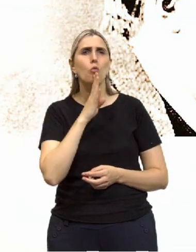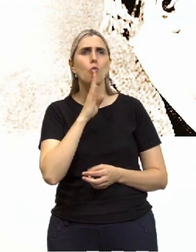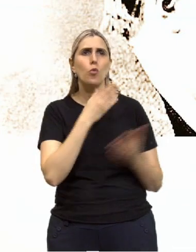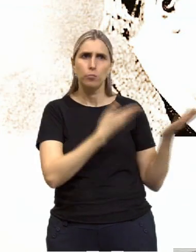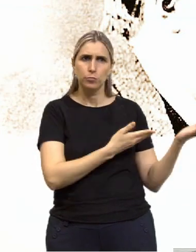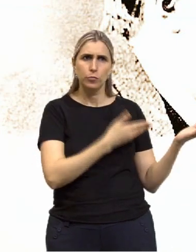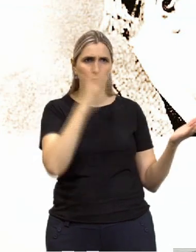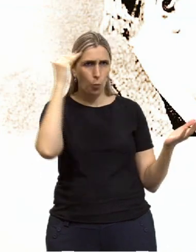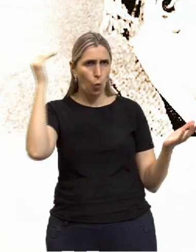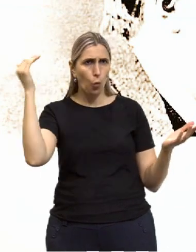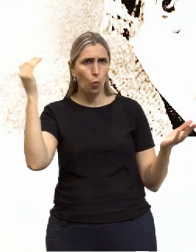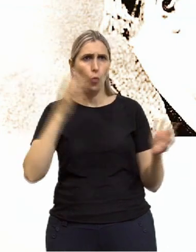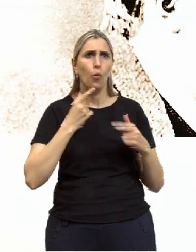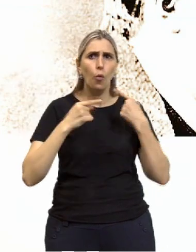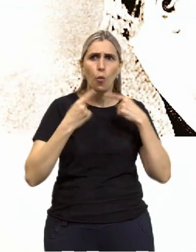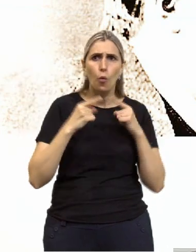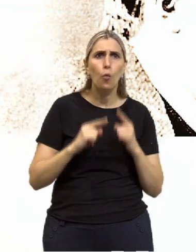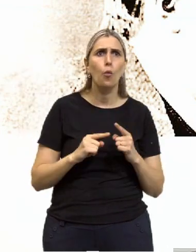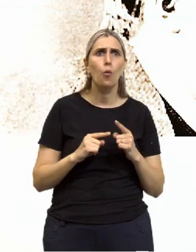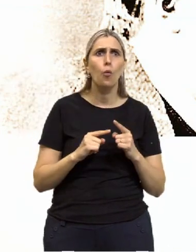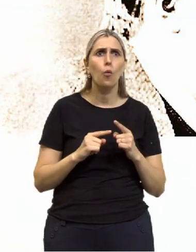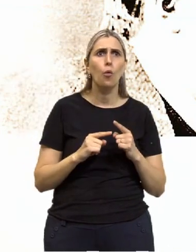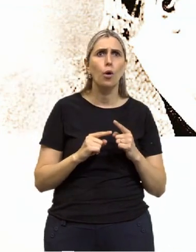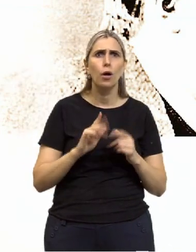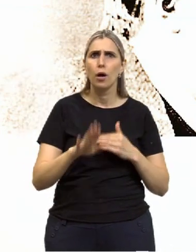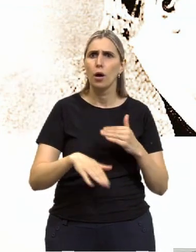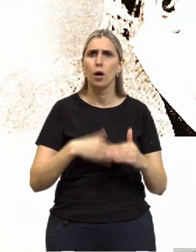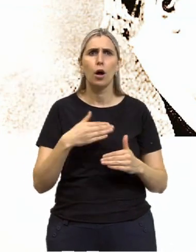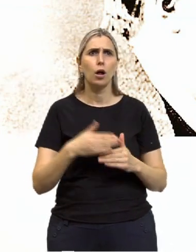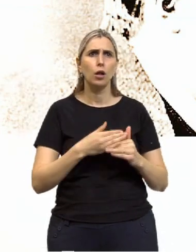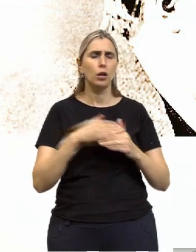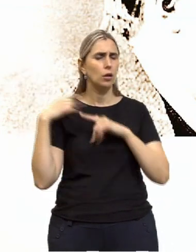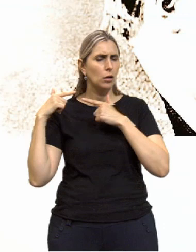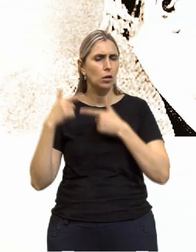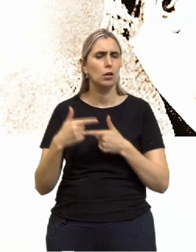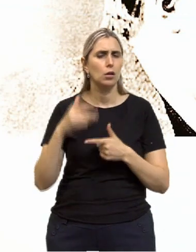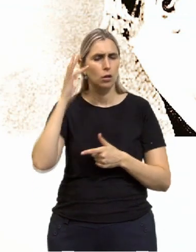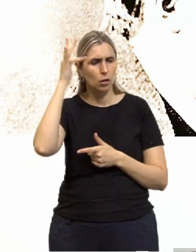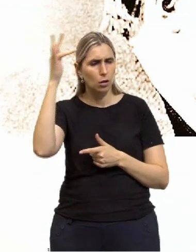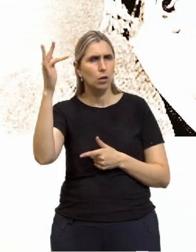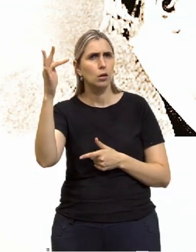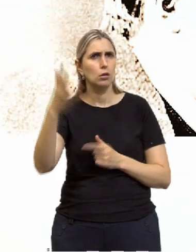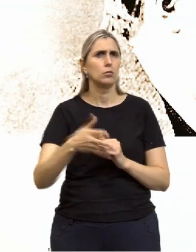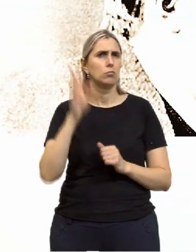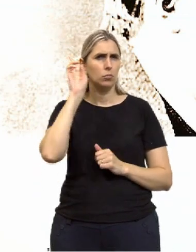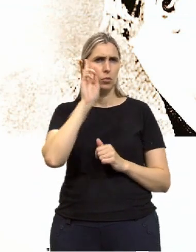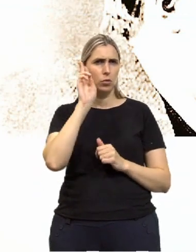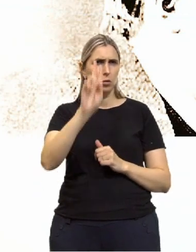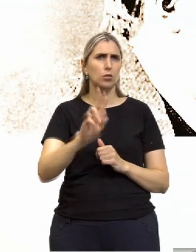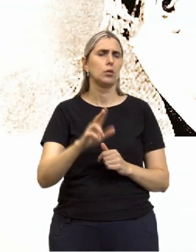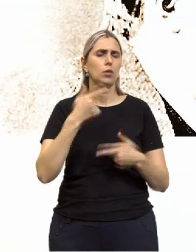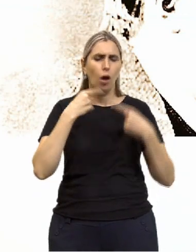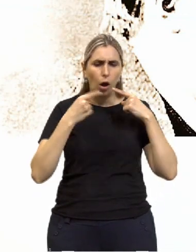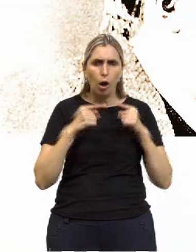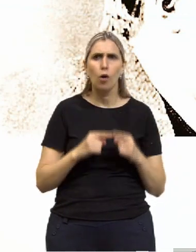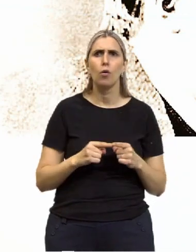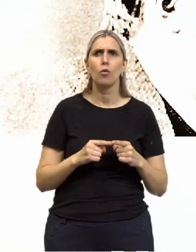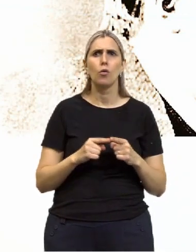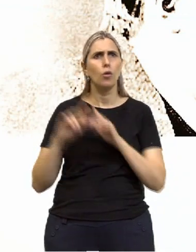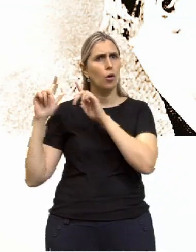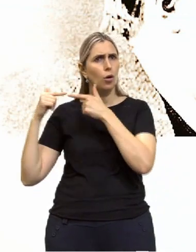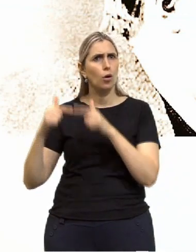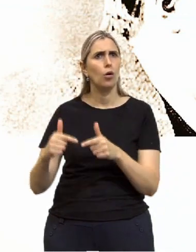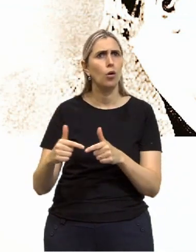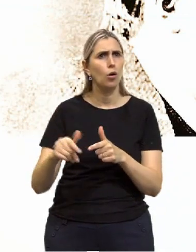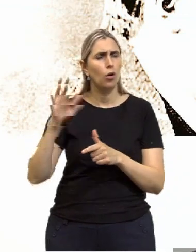critica toda a tradição filosófica, ele faz primeiro isso, vocês estão lembrados, que ele faz a crítica lá à tradição